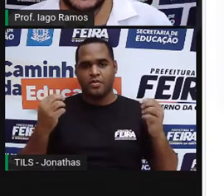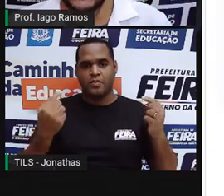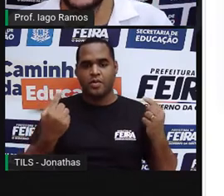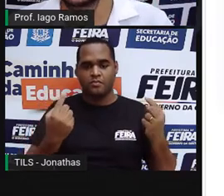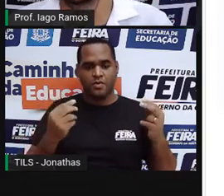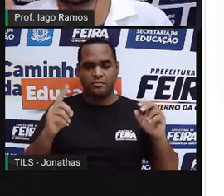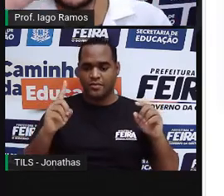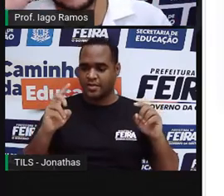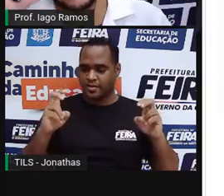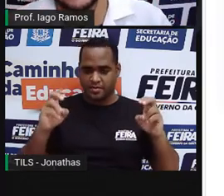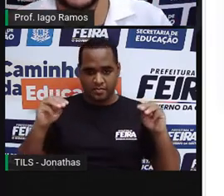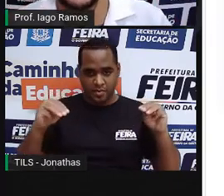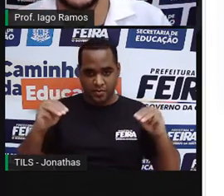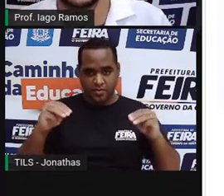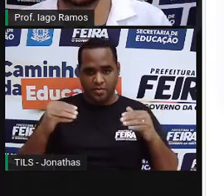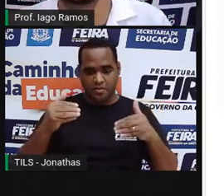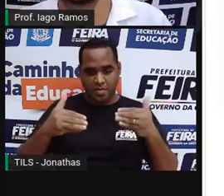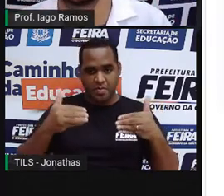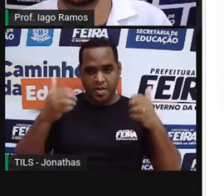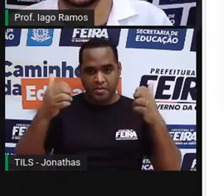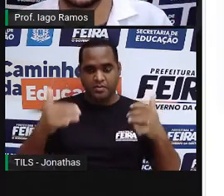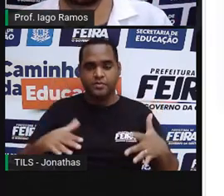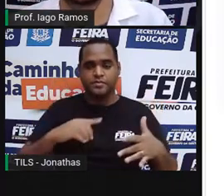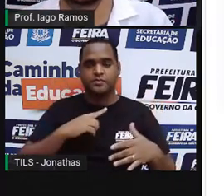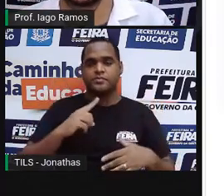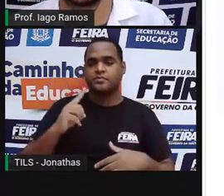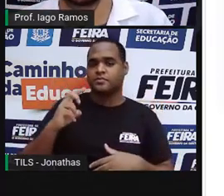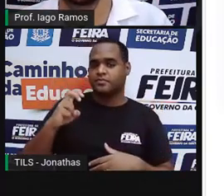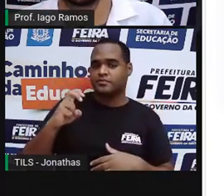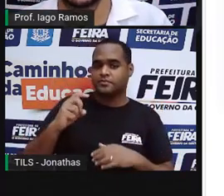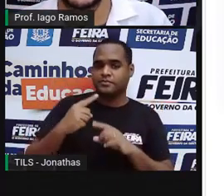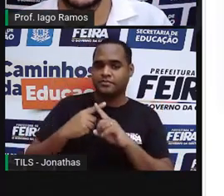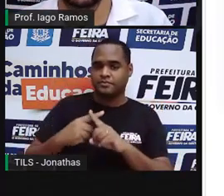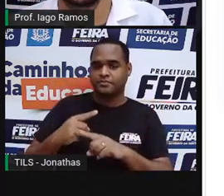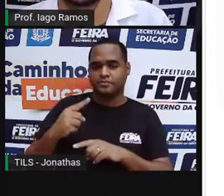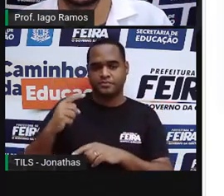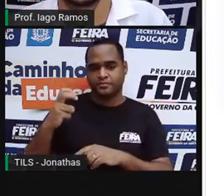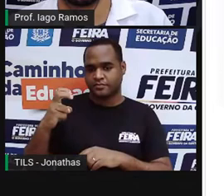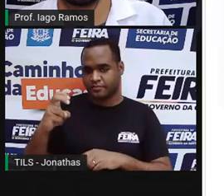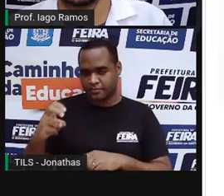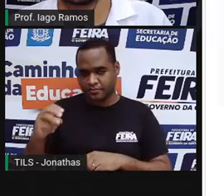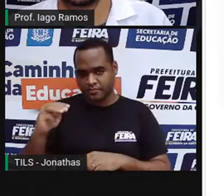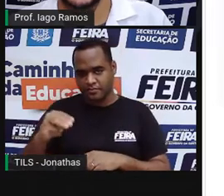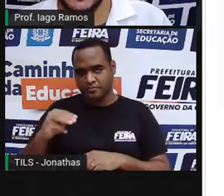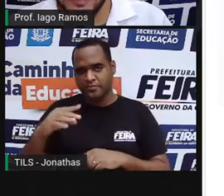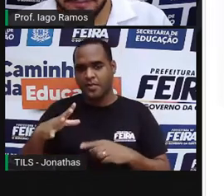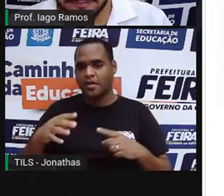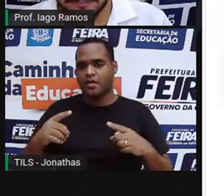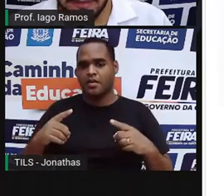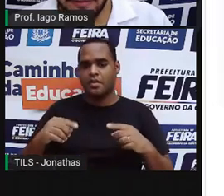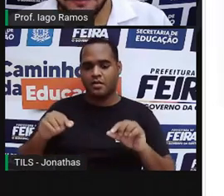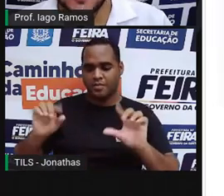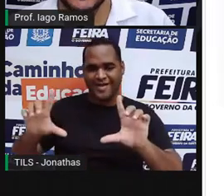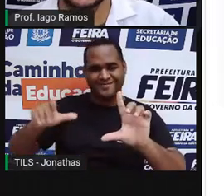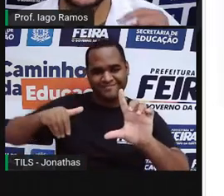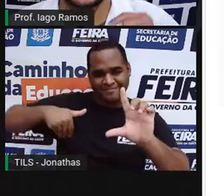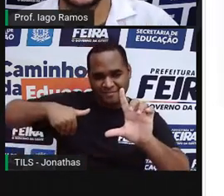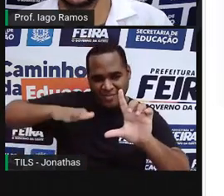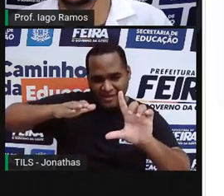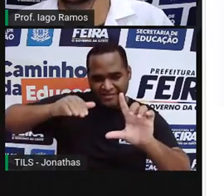15 minutos, segundo tempo 15 minutos, a partida indo para pênaltis, né?